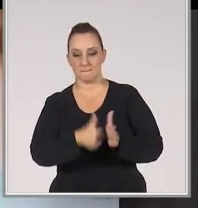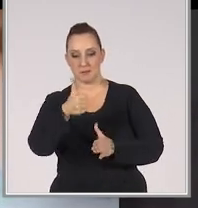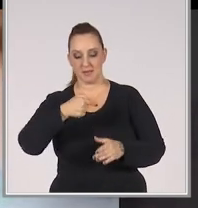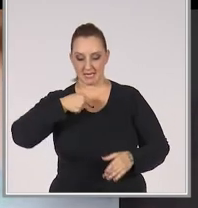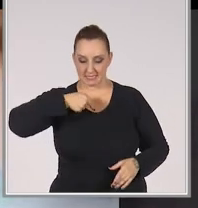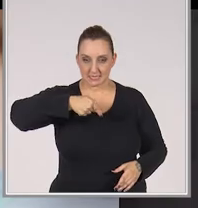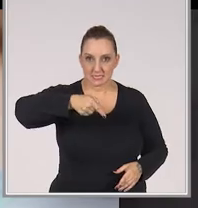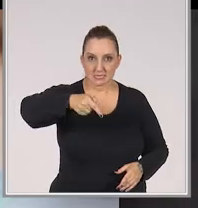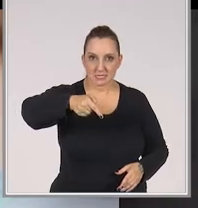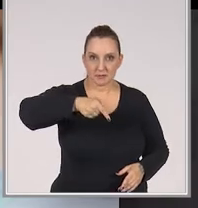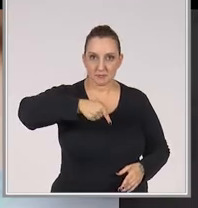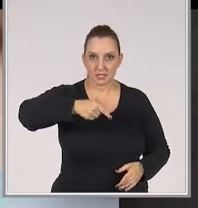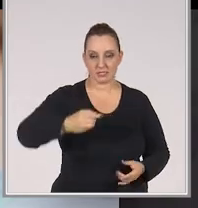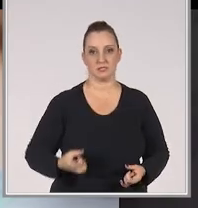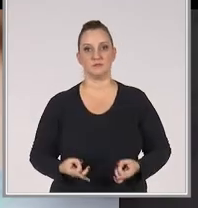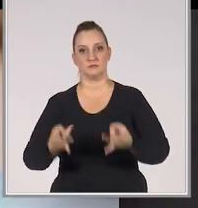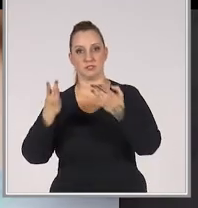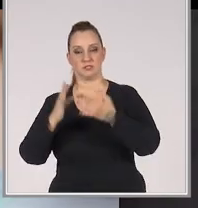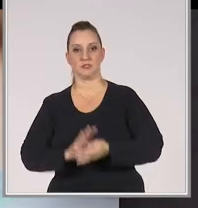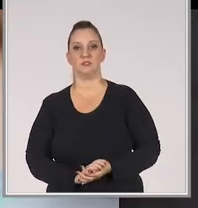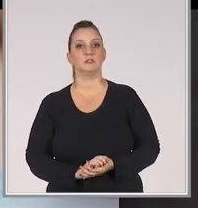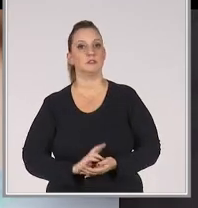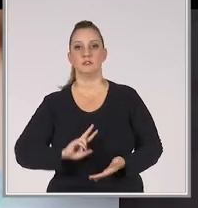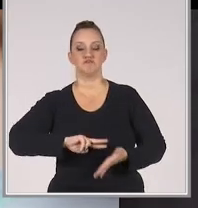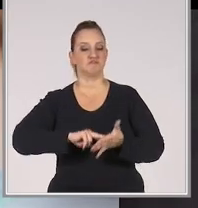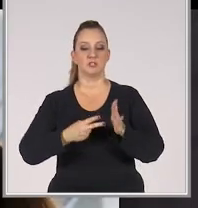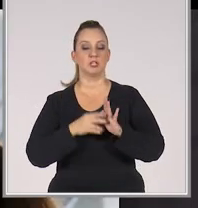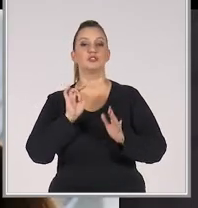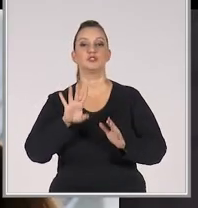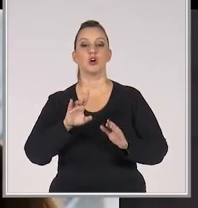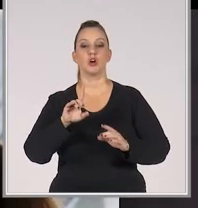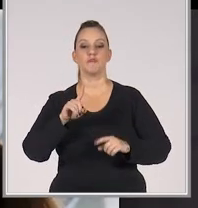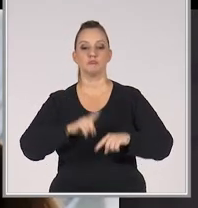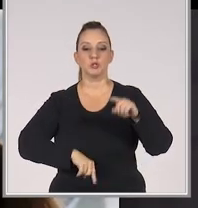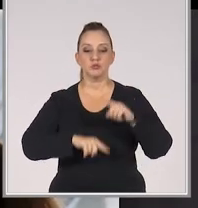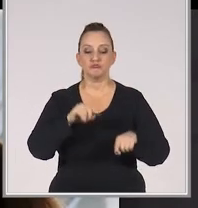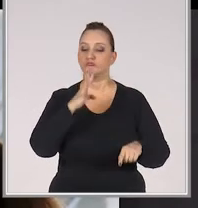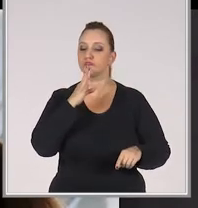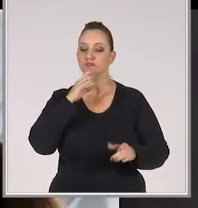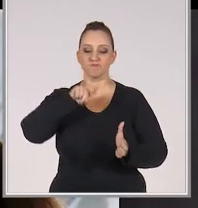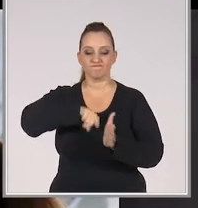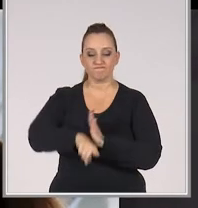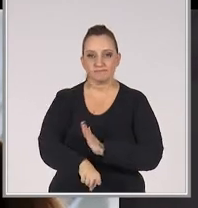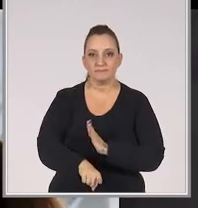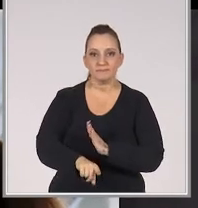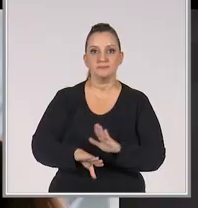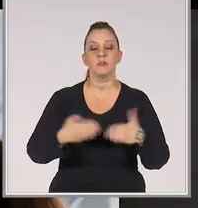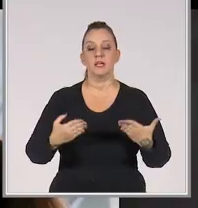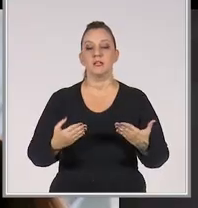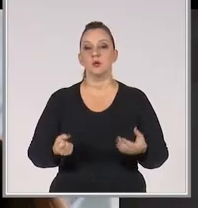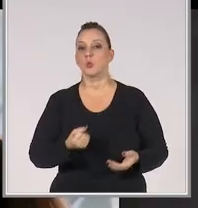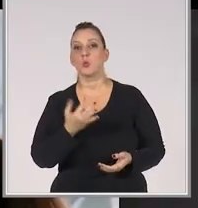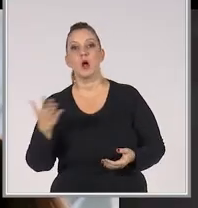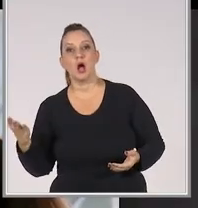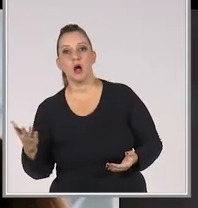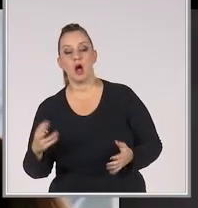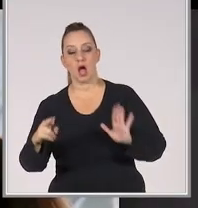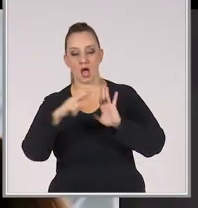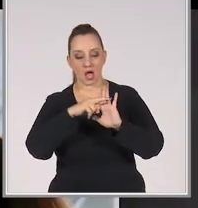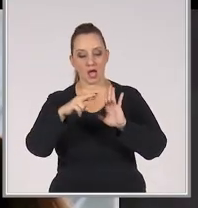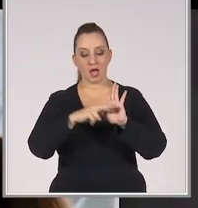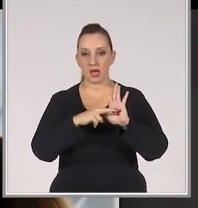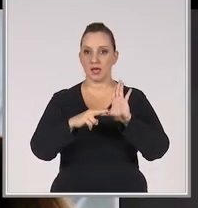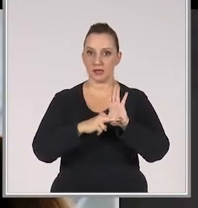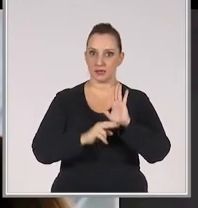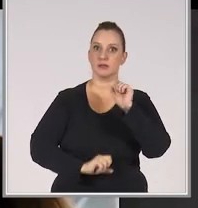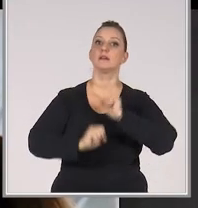primeira semana todinha do vendedor. Não é só conhecer sobre produtos e serviços. Mas também quais são as